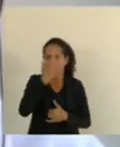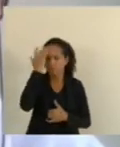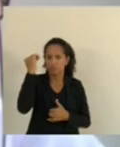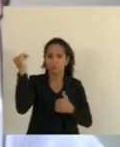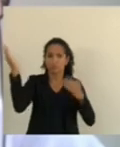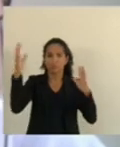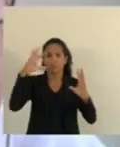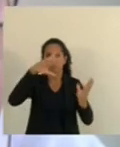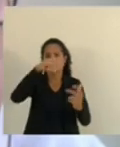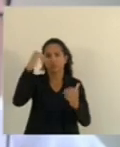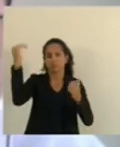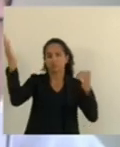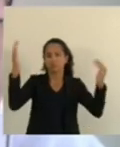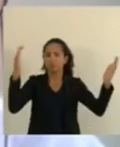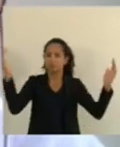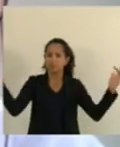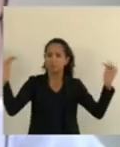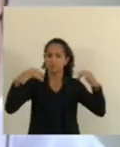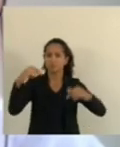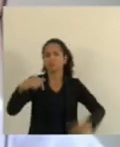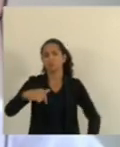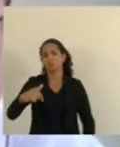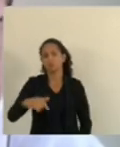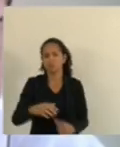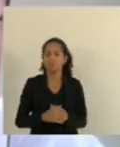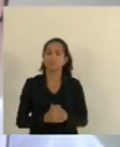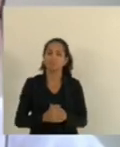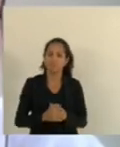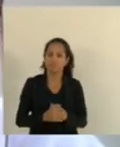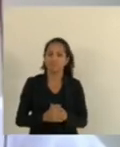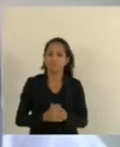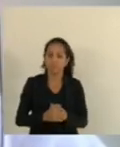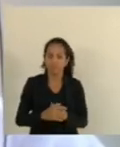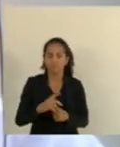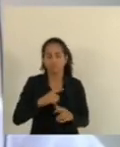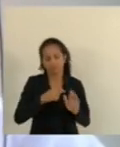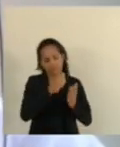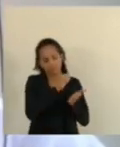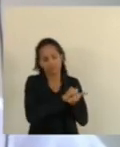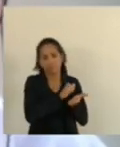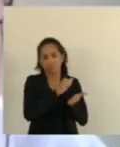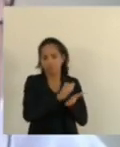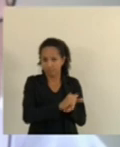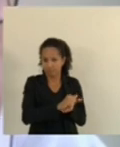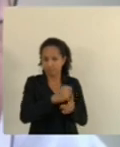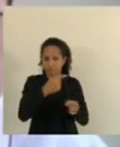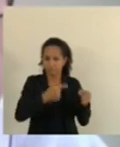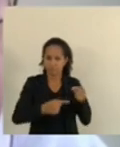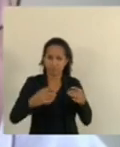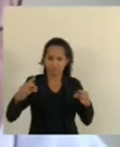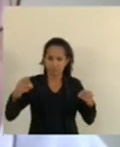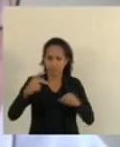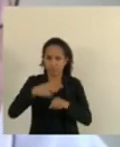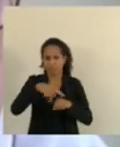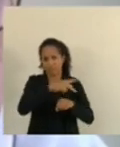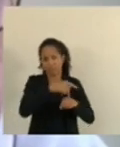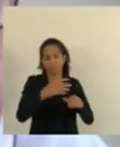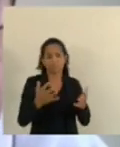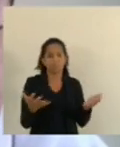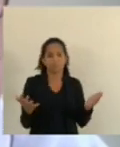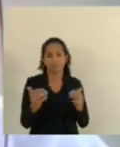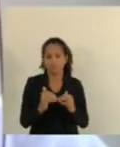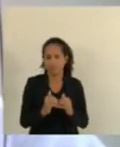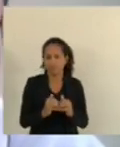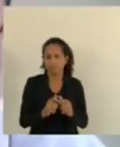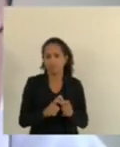Assunto que vem Ganhando evidência Na agenda Política De muitos países Agora com mais Visibilidade Pelas